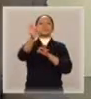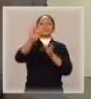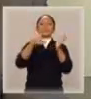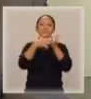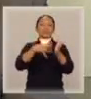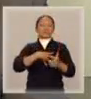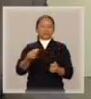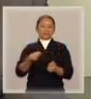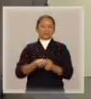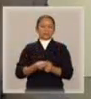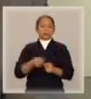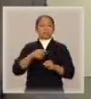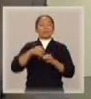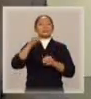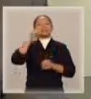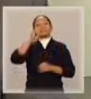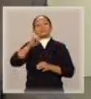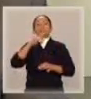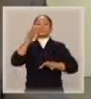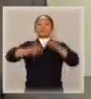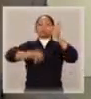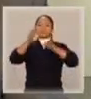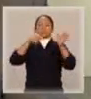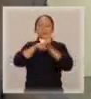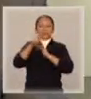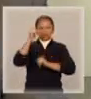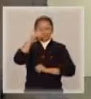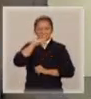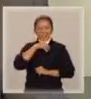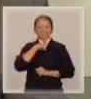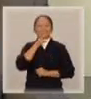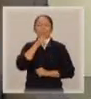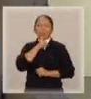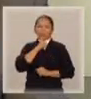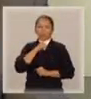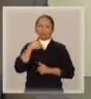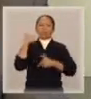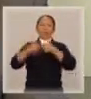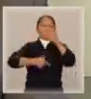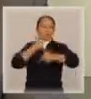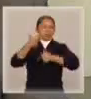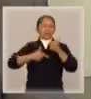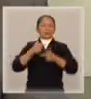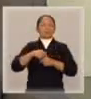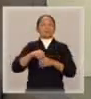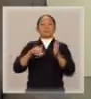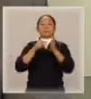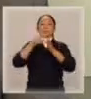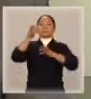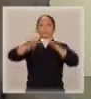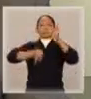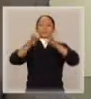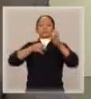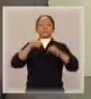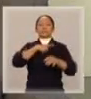possível? É meio complicado. Muito difícil. Muito difícil. Os juízes, eles até, com a